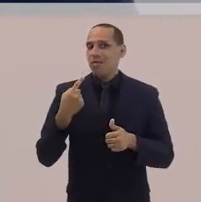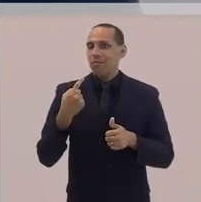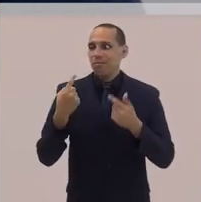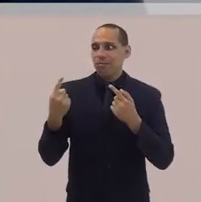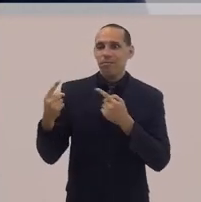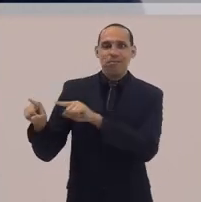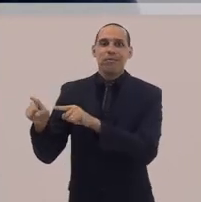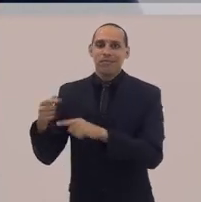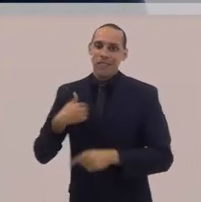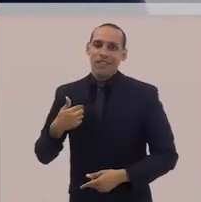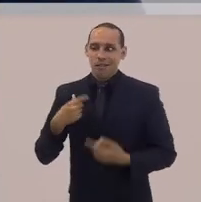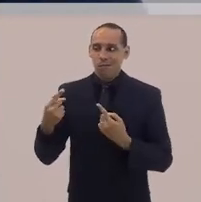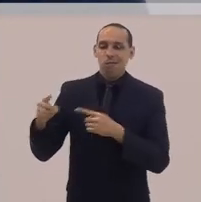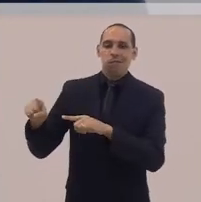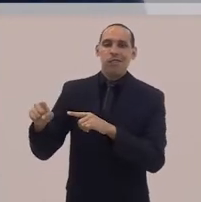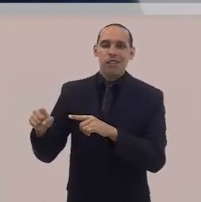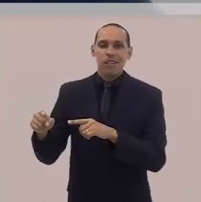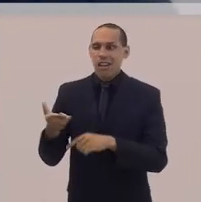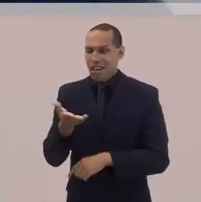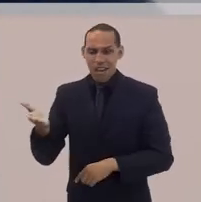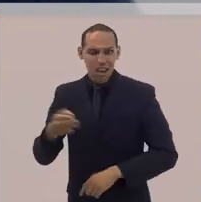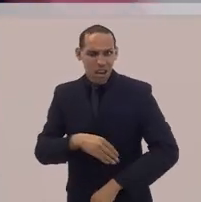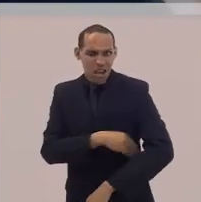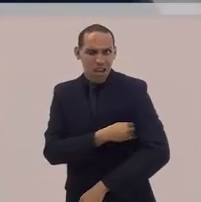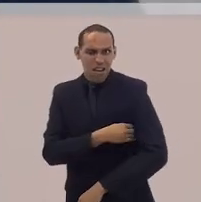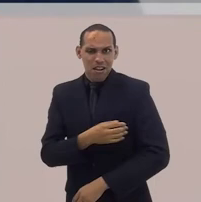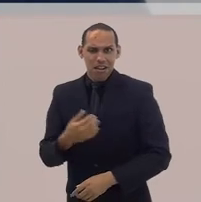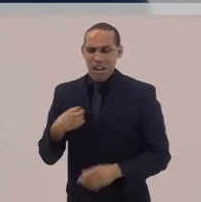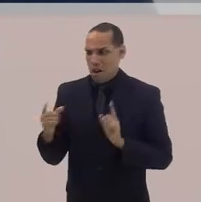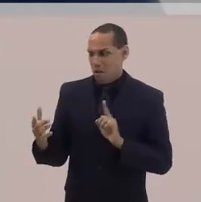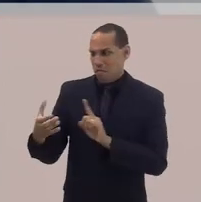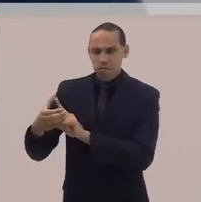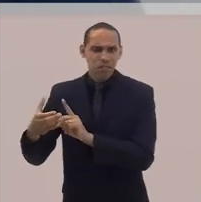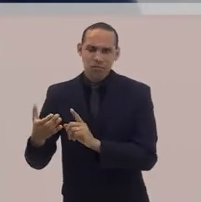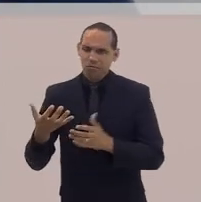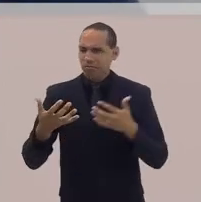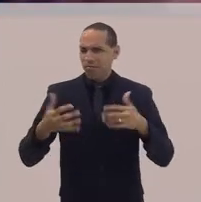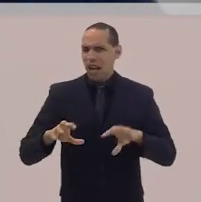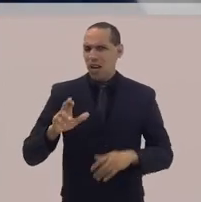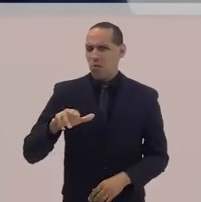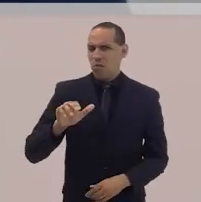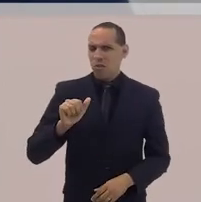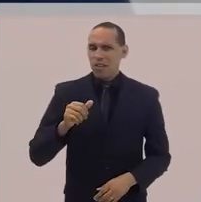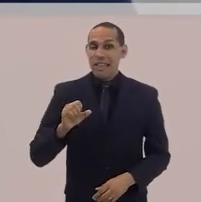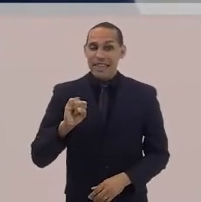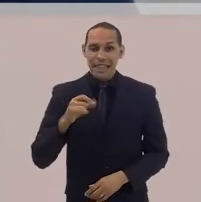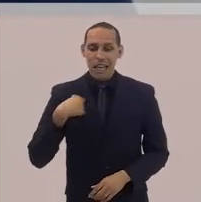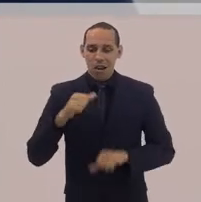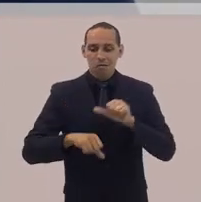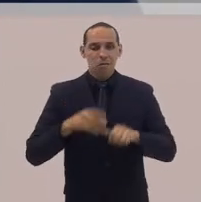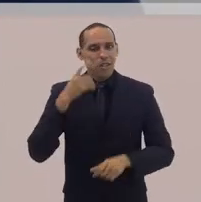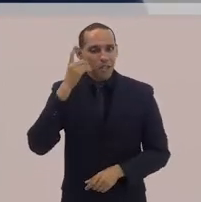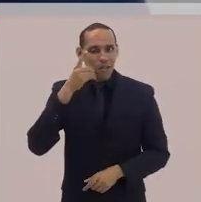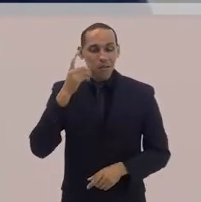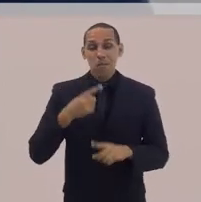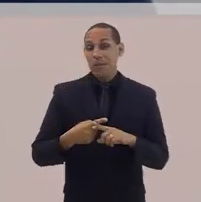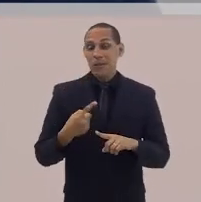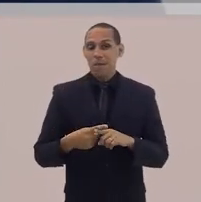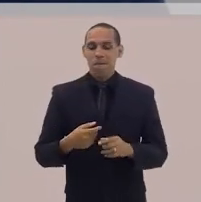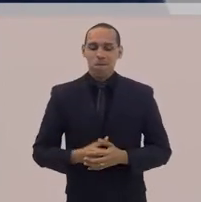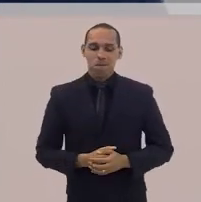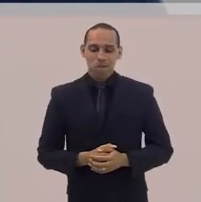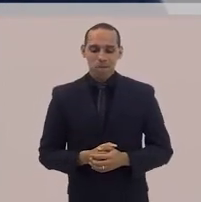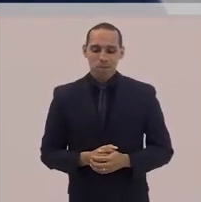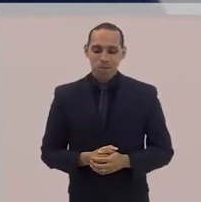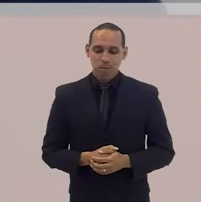posicionar contra a frente parlamentar evangélica e não querer fazer parte dela, por exemplo, se um dia eu for deputado. Porque